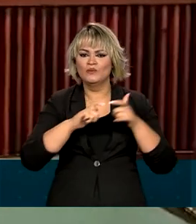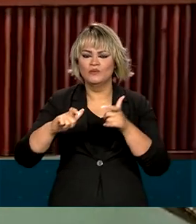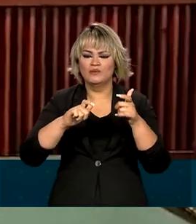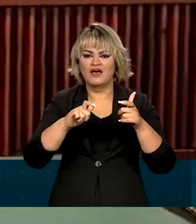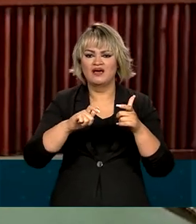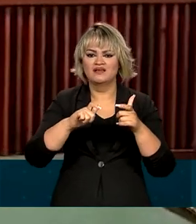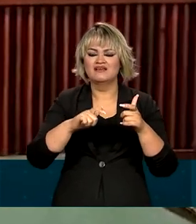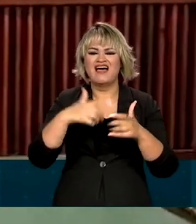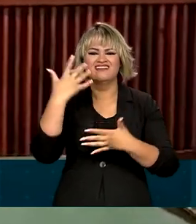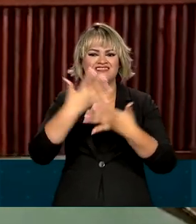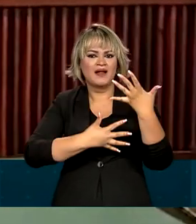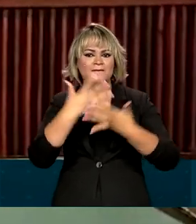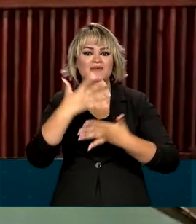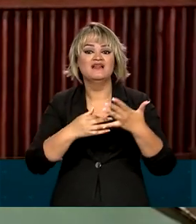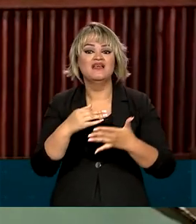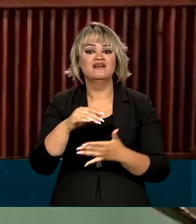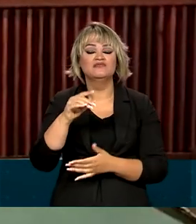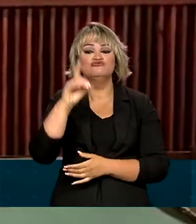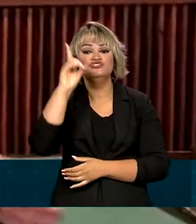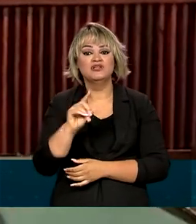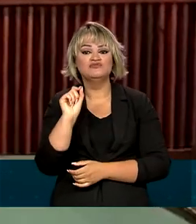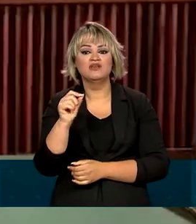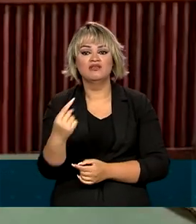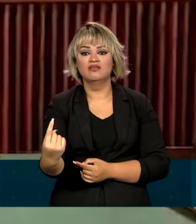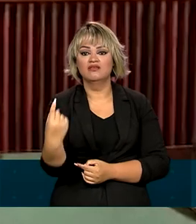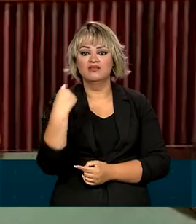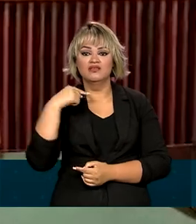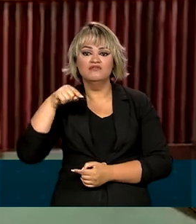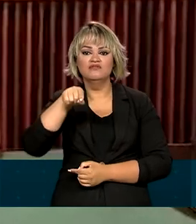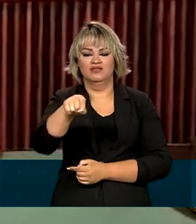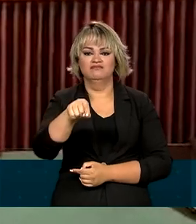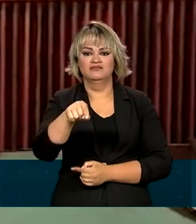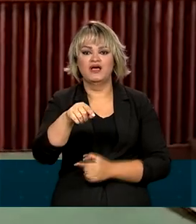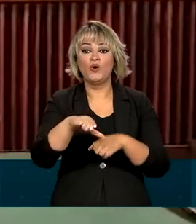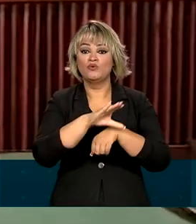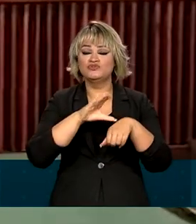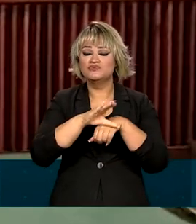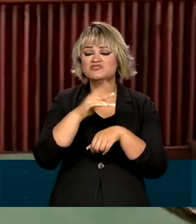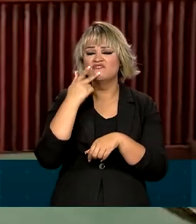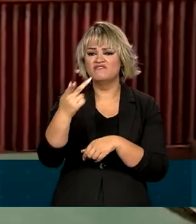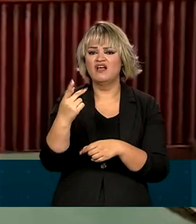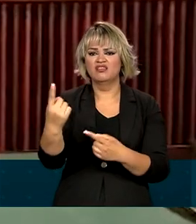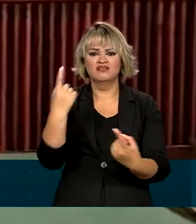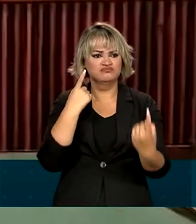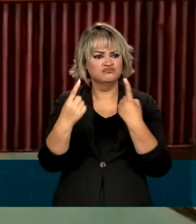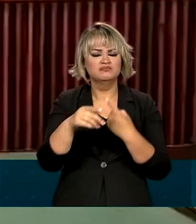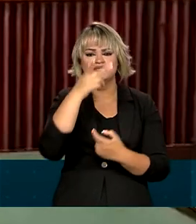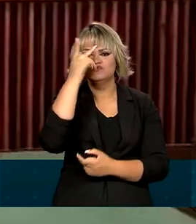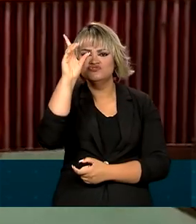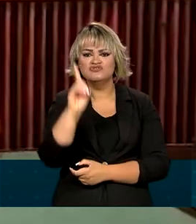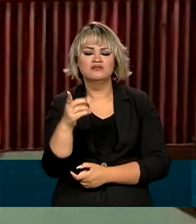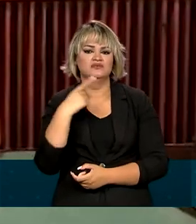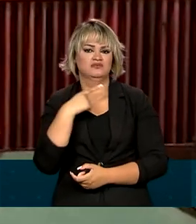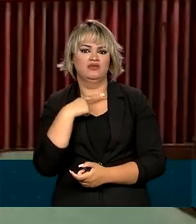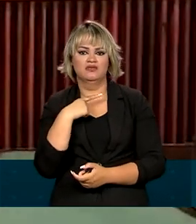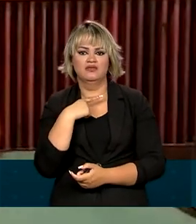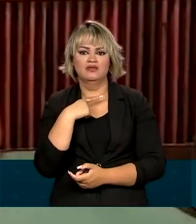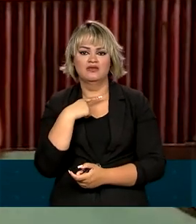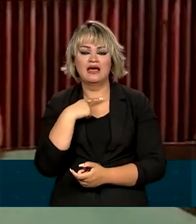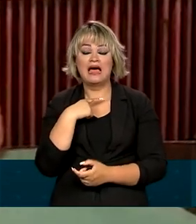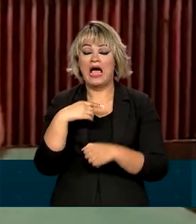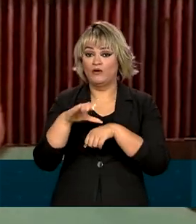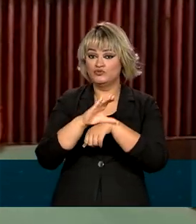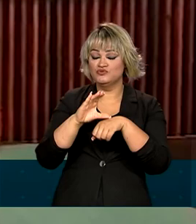prejudica o direito de viver das pessoas. Está lá a nossa Constituição. E nós sempre tivemos, dentro dessas quatro